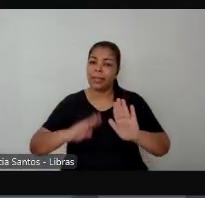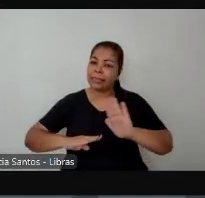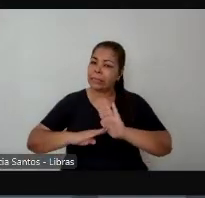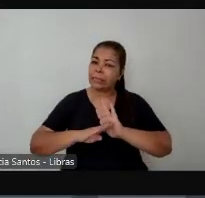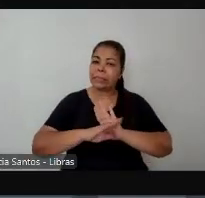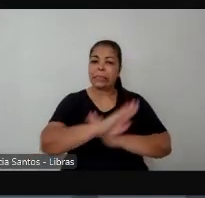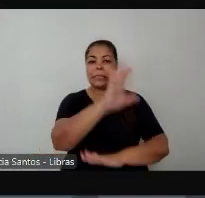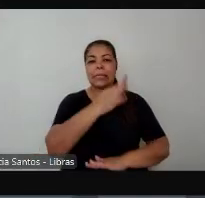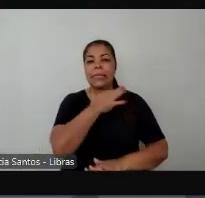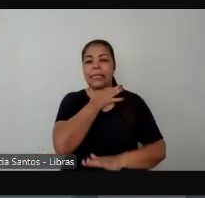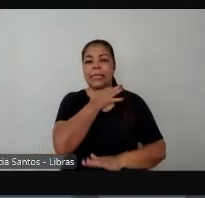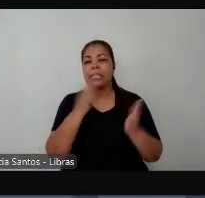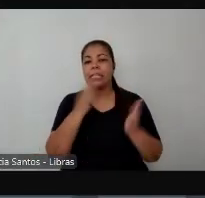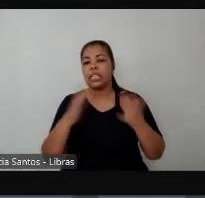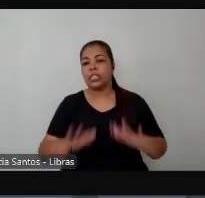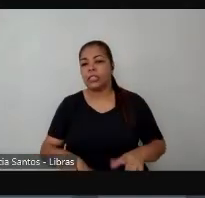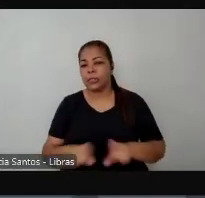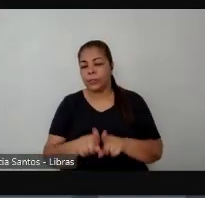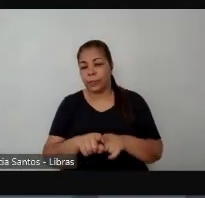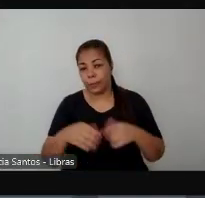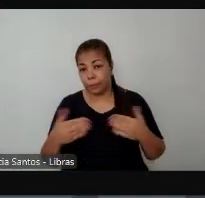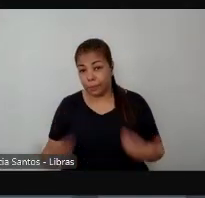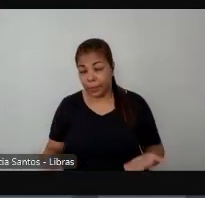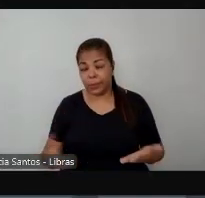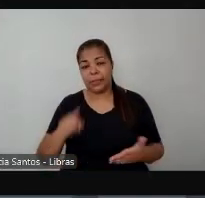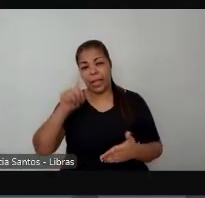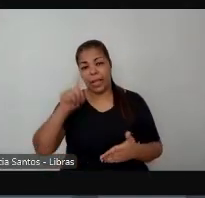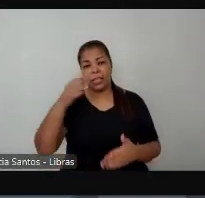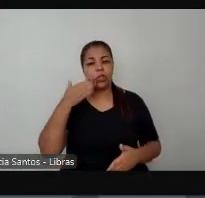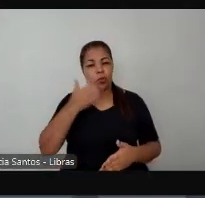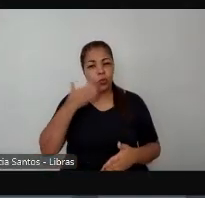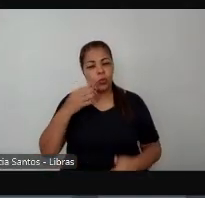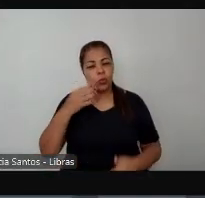é esse discurso progressista de segurança pública que eu acho importante